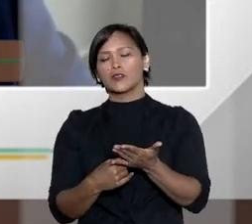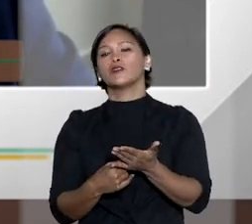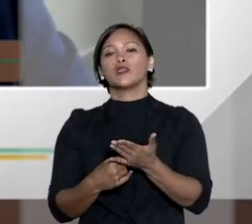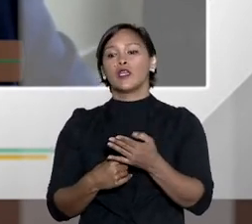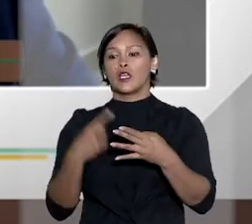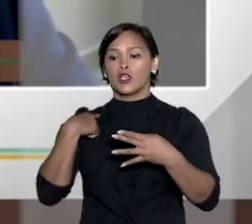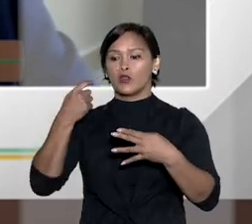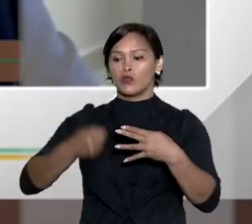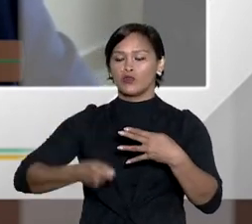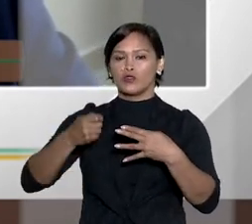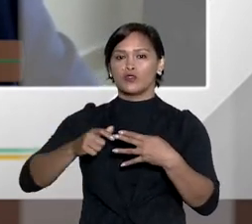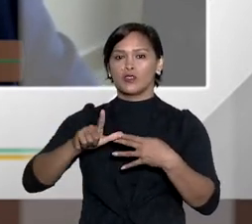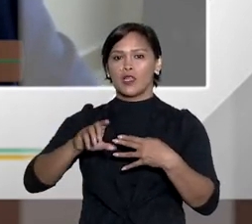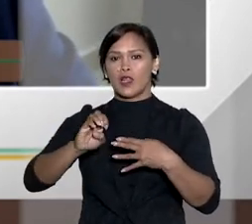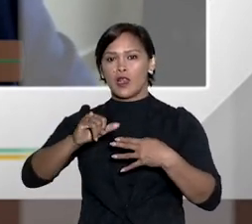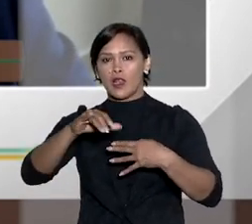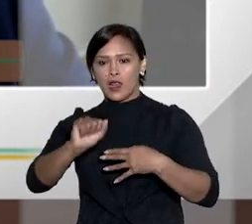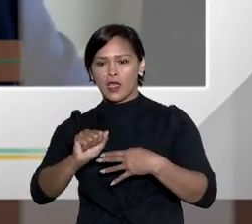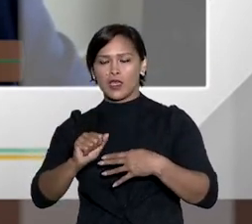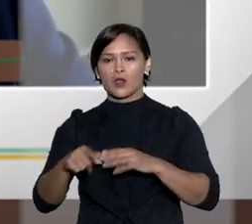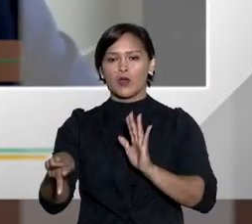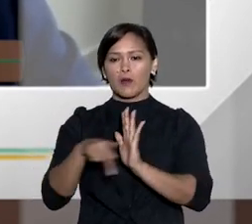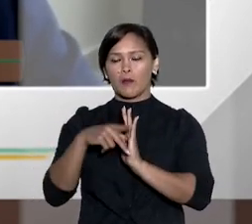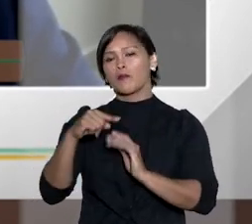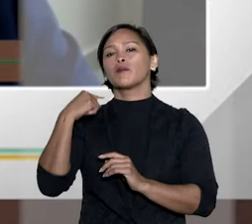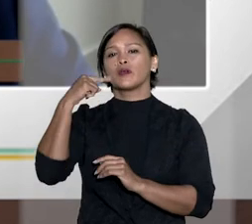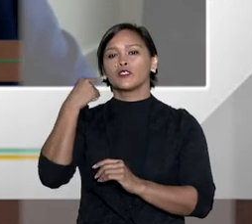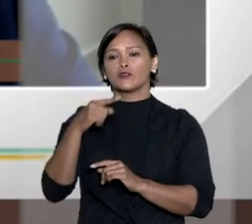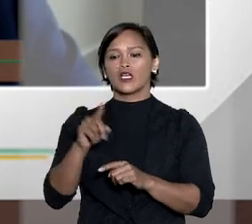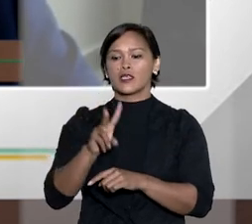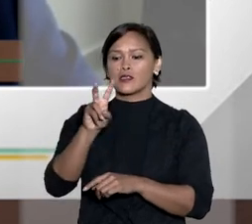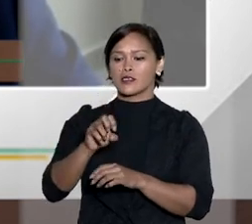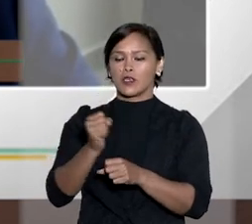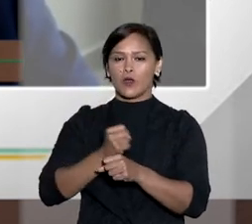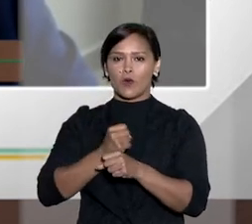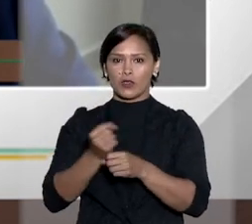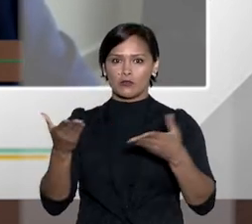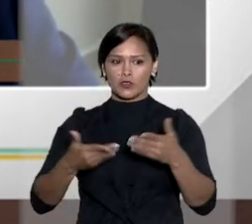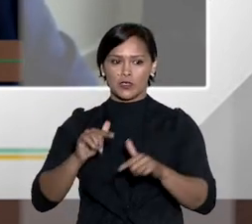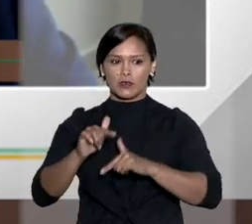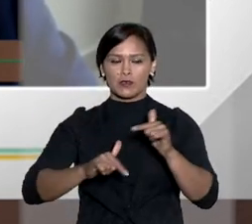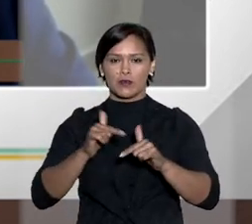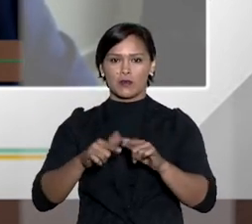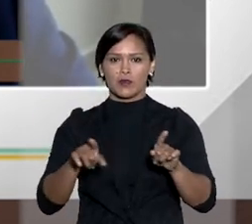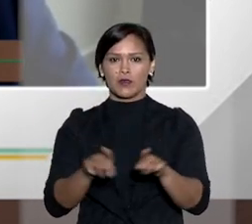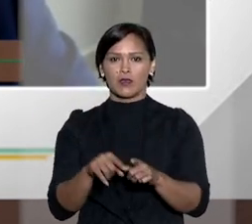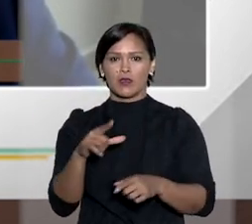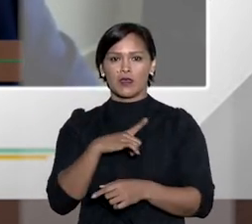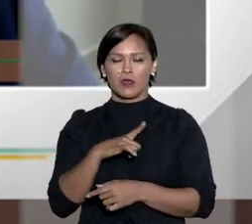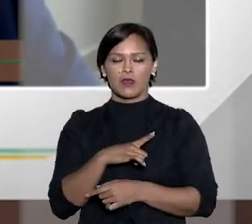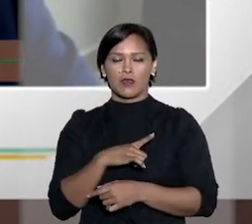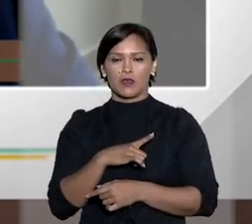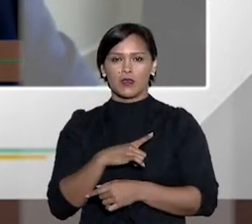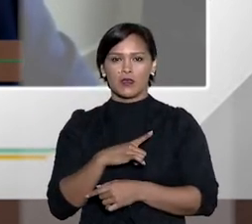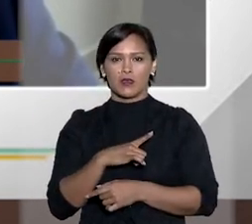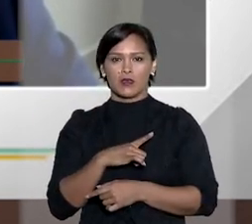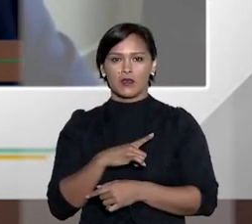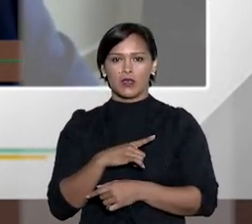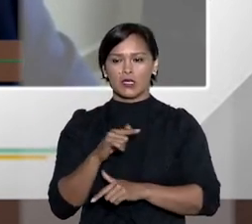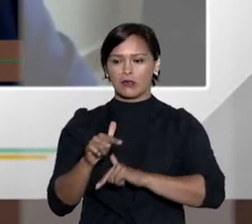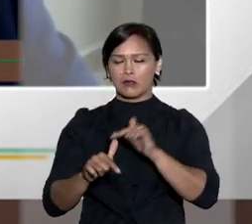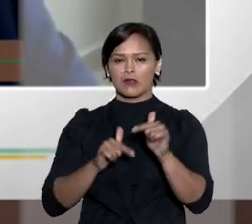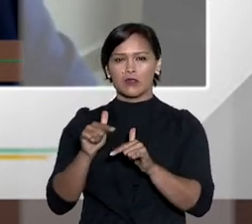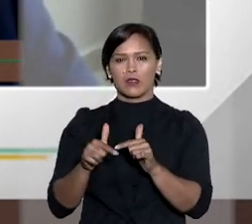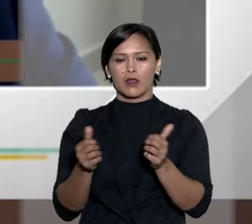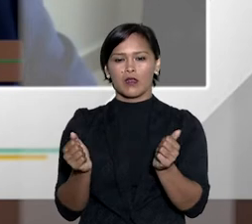conciliação. O juiz leigo é o advogado há pelo menos cinco anos e ele tem,